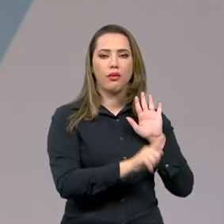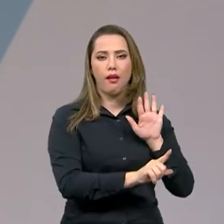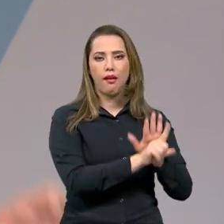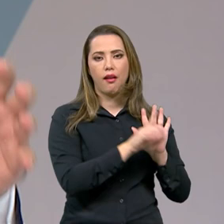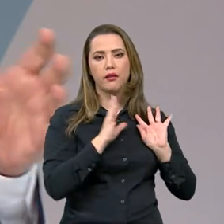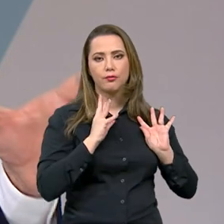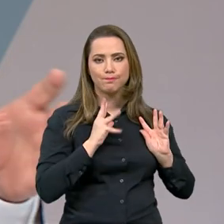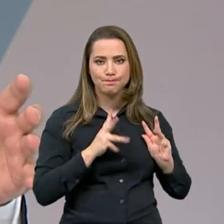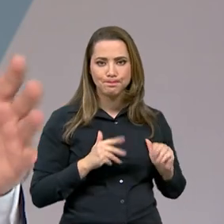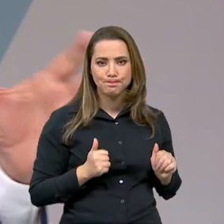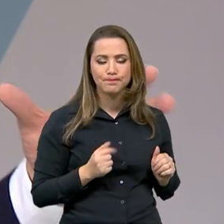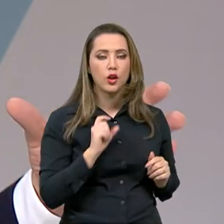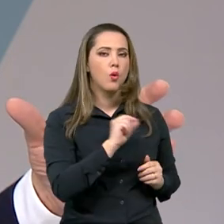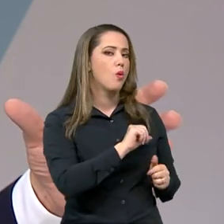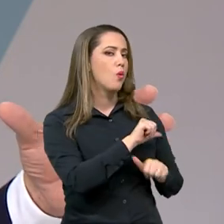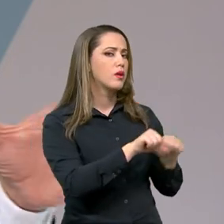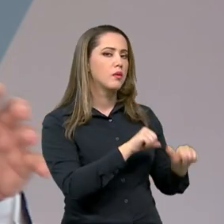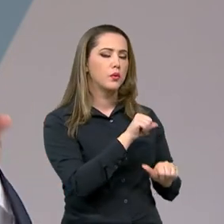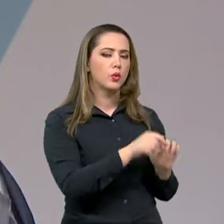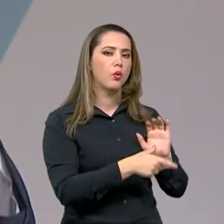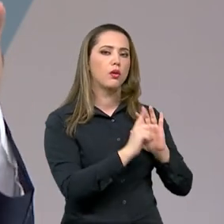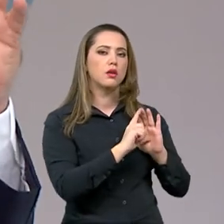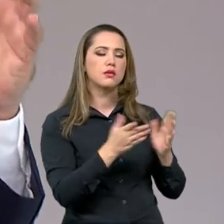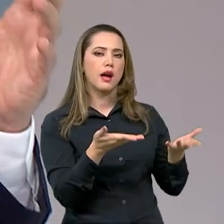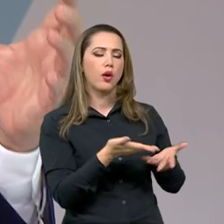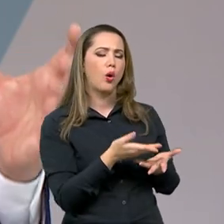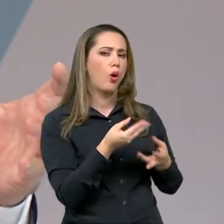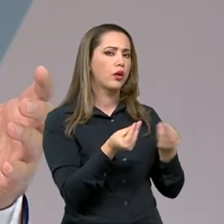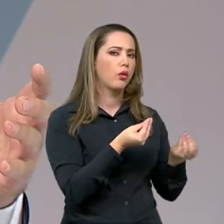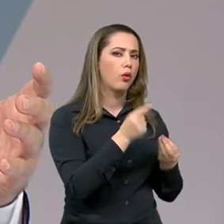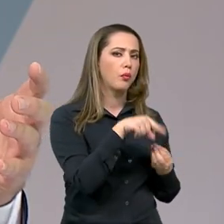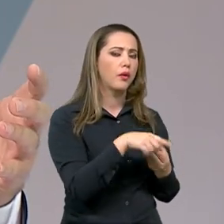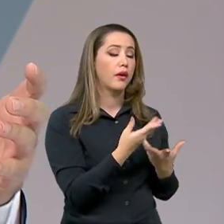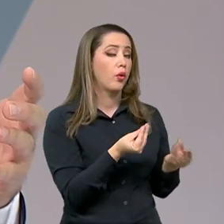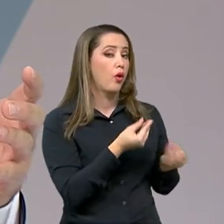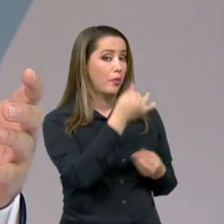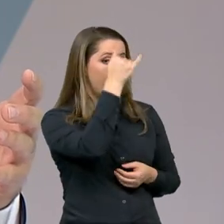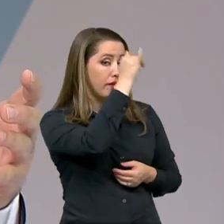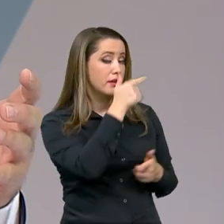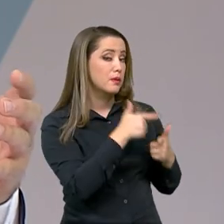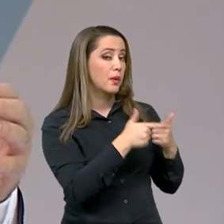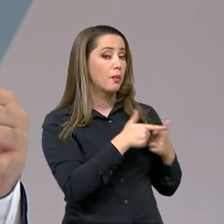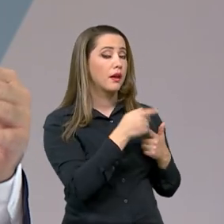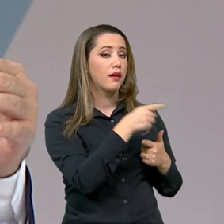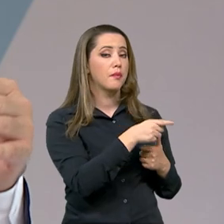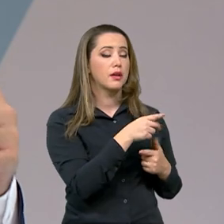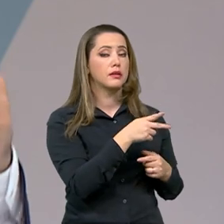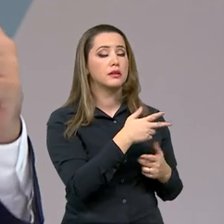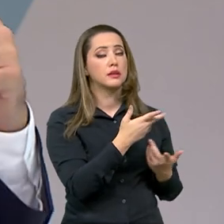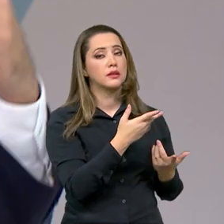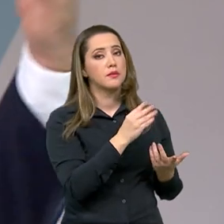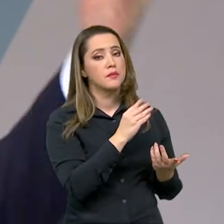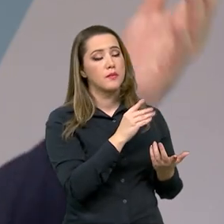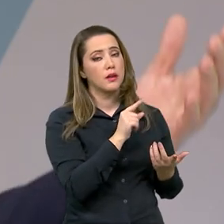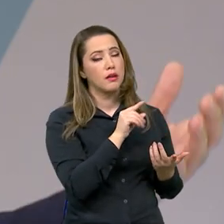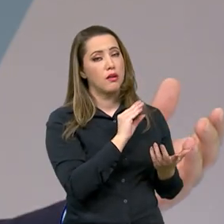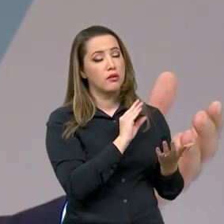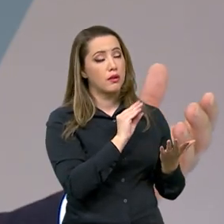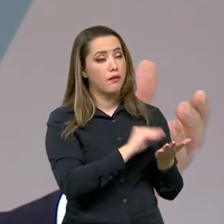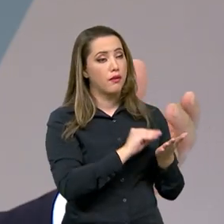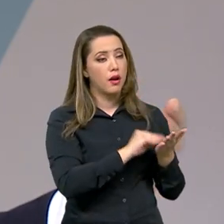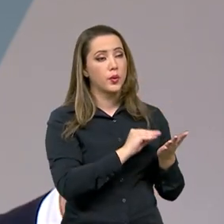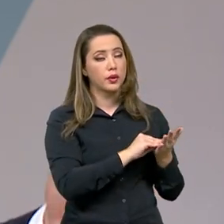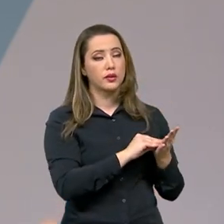para o setor. O que muda em relação a antes e como que ajuda a combater essa questão no país que é, no caso, a